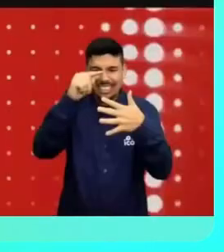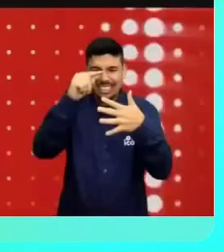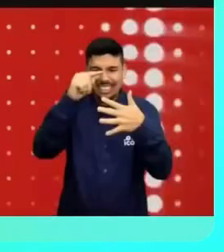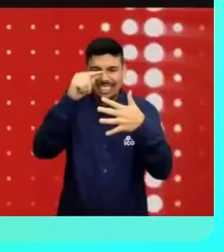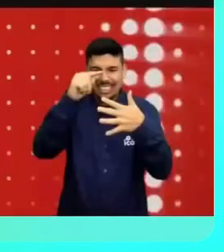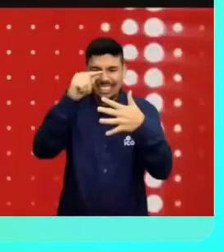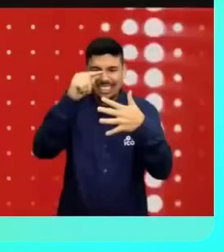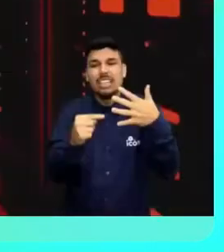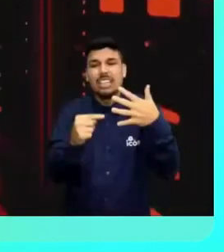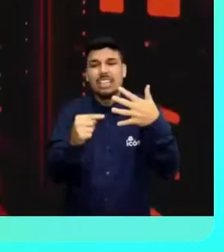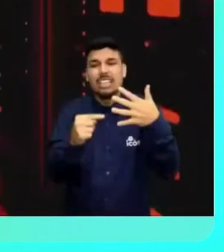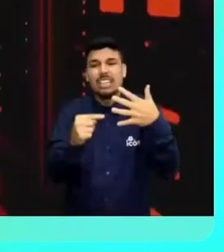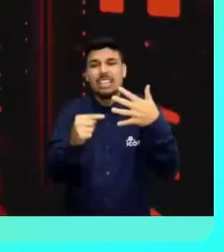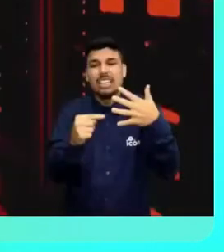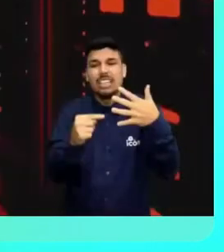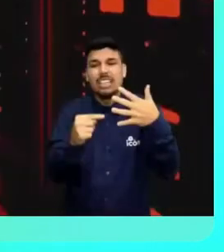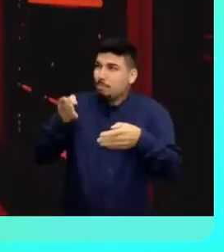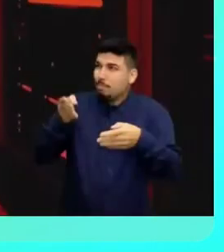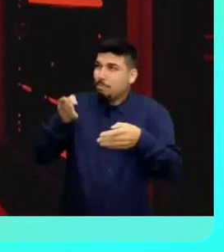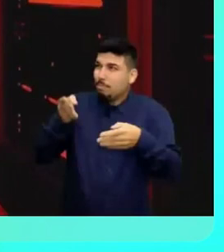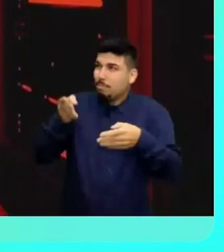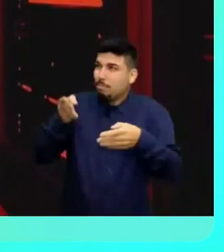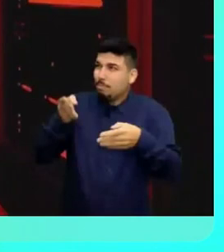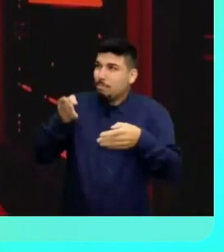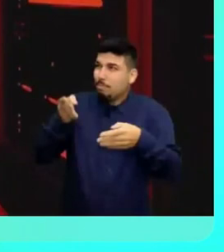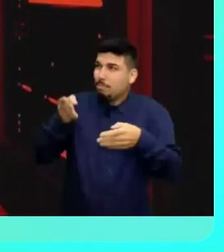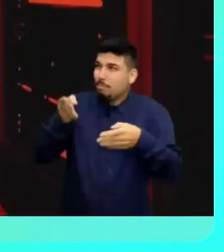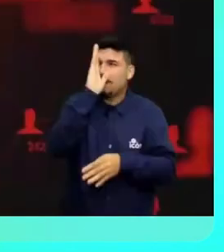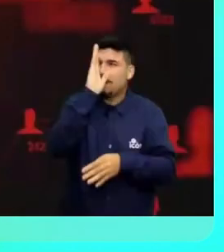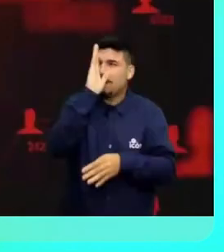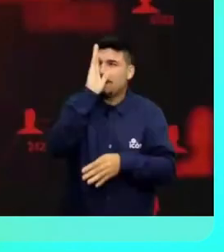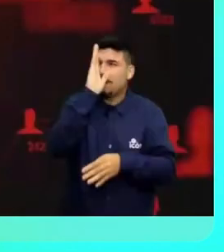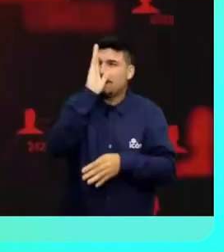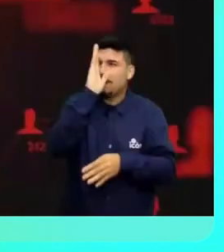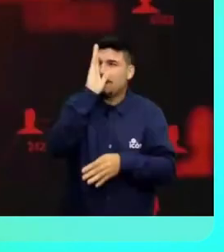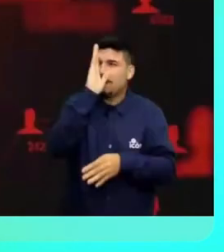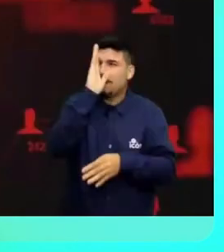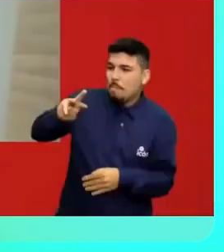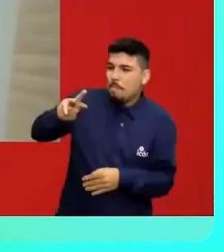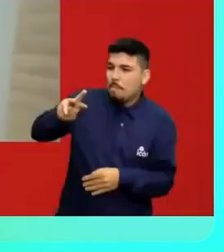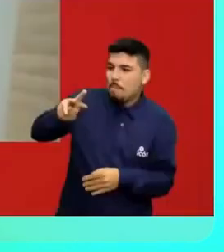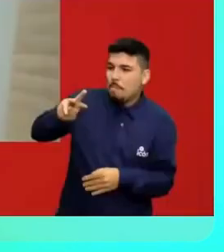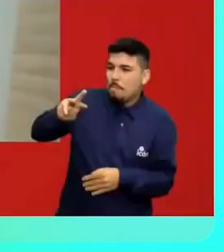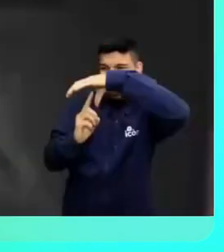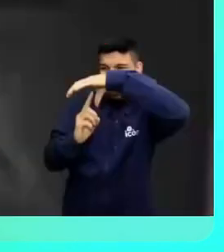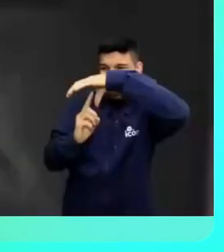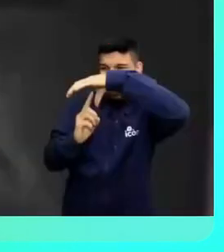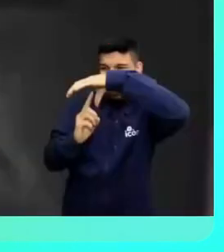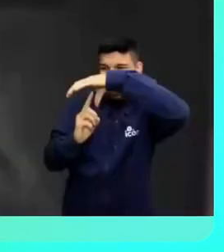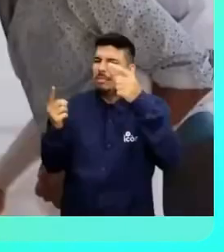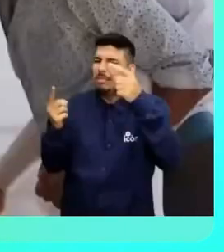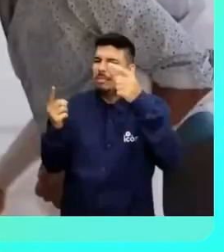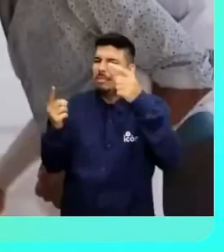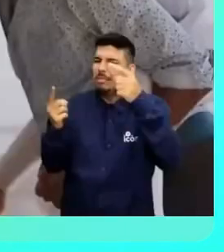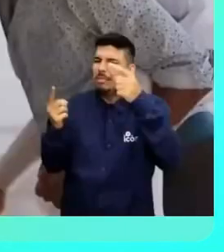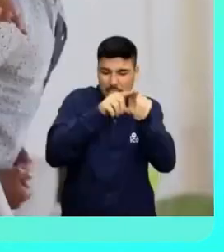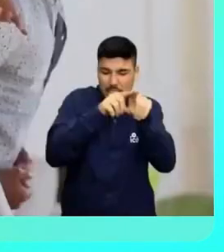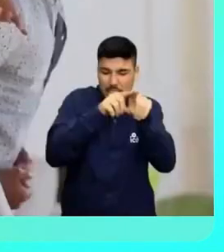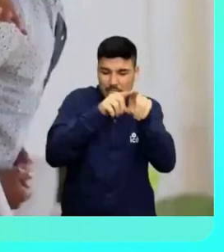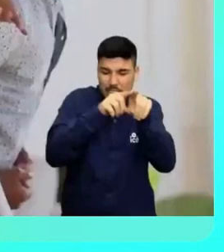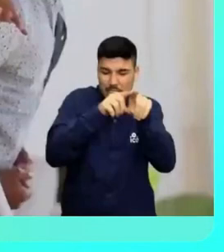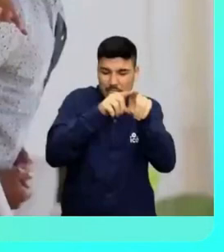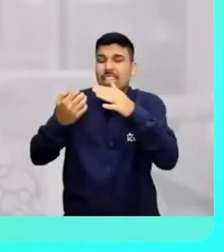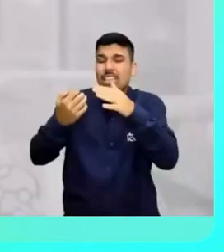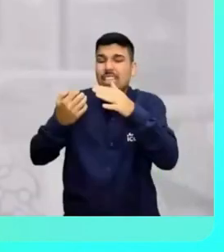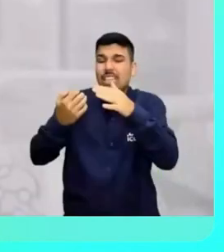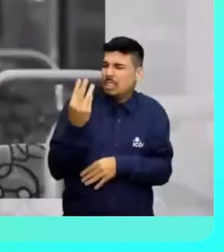brasileiros. Agora temos uma base unificada de 90 milhões de clientes cadastrados, milhões de parceiros de negócios e